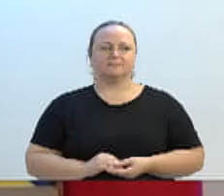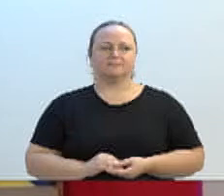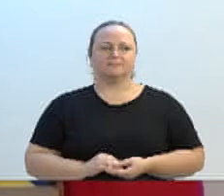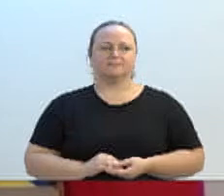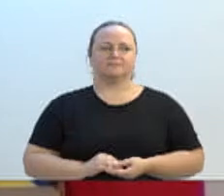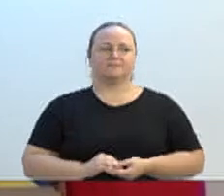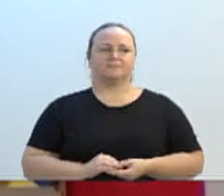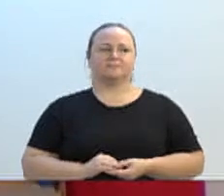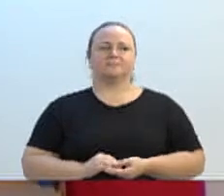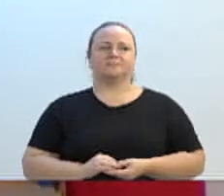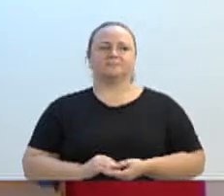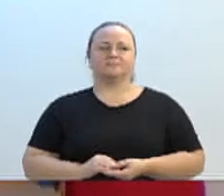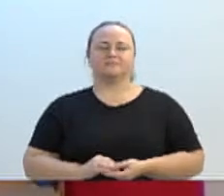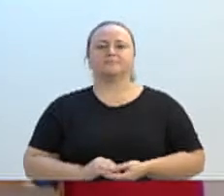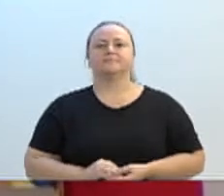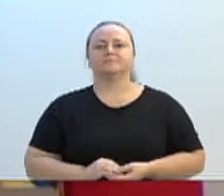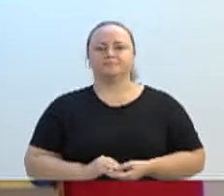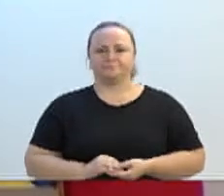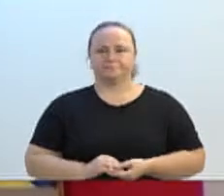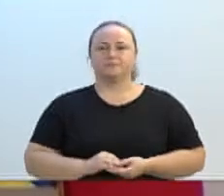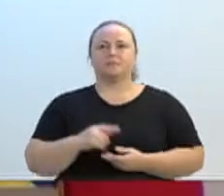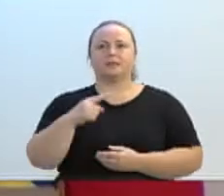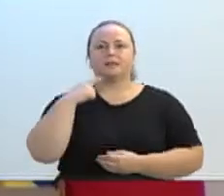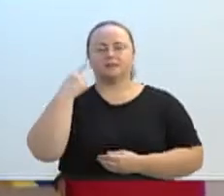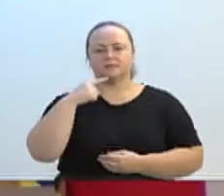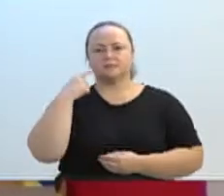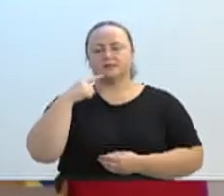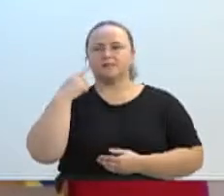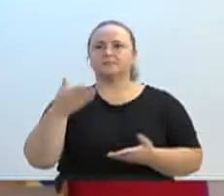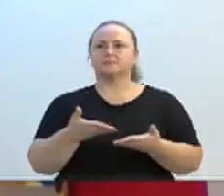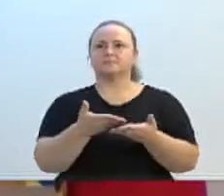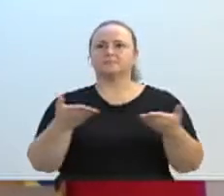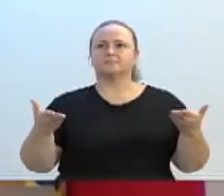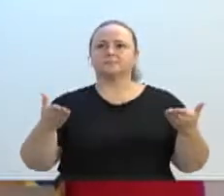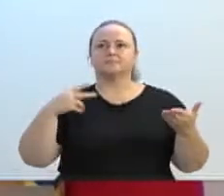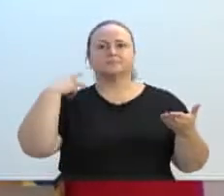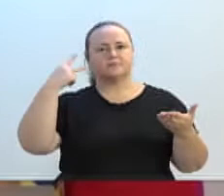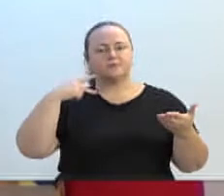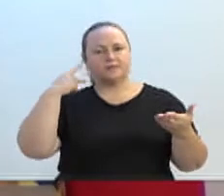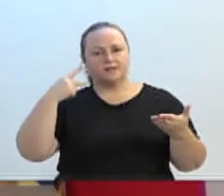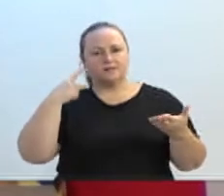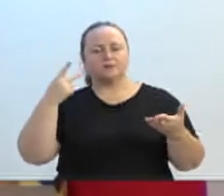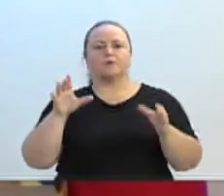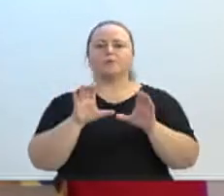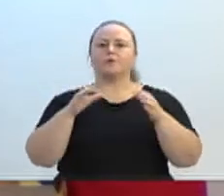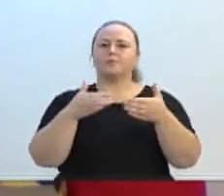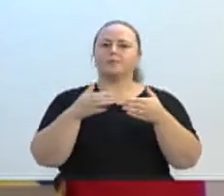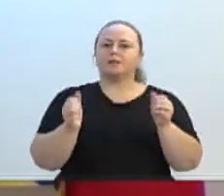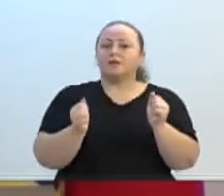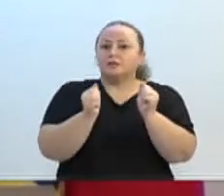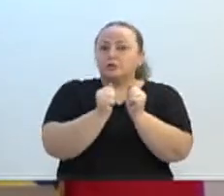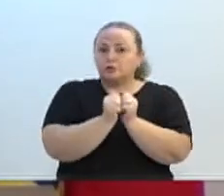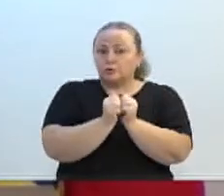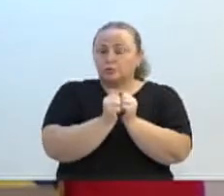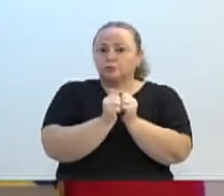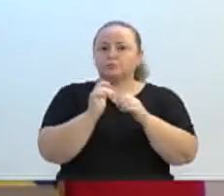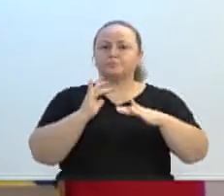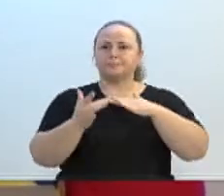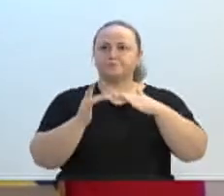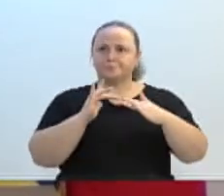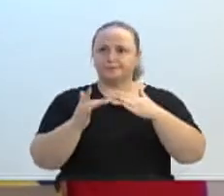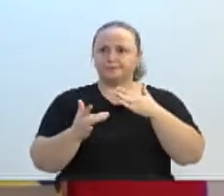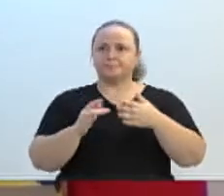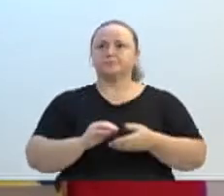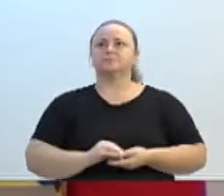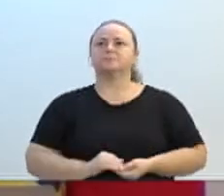Sr. Presidente Marcelo Lazarim, demais vereadores, comunidade que nos acompanha pelas redes sociais, TVL,